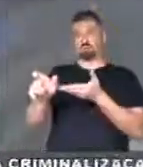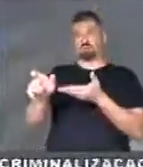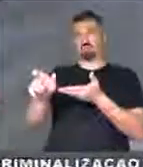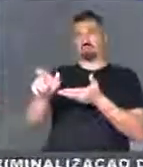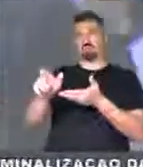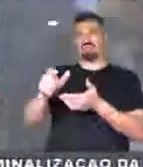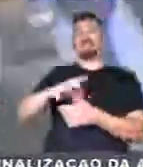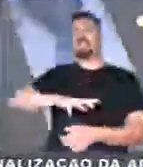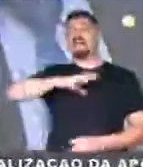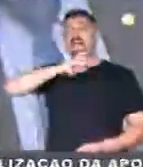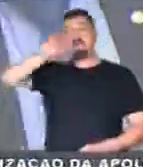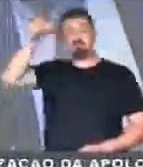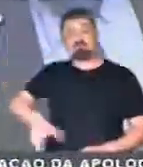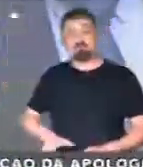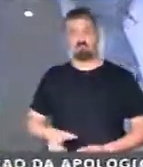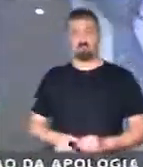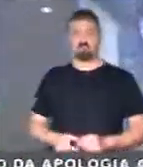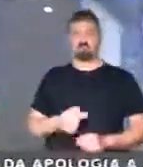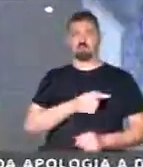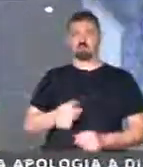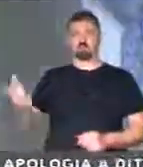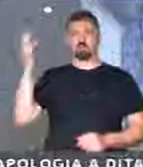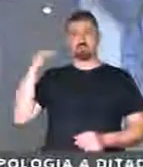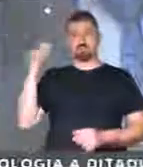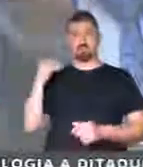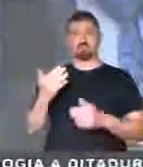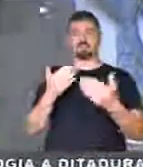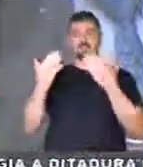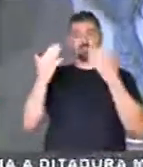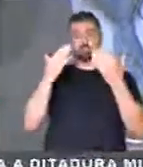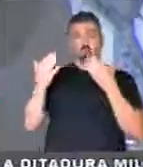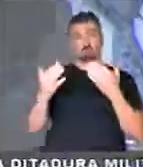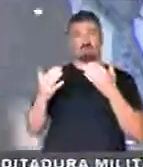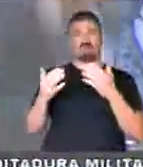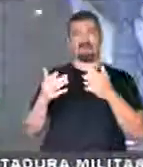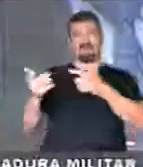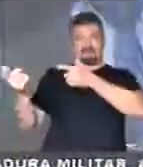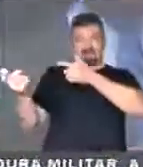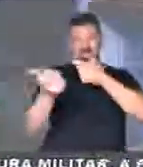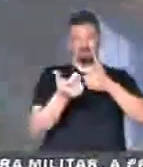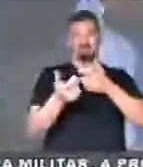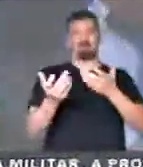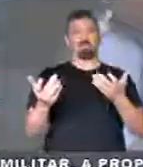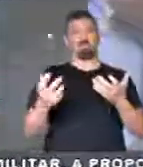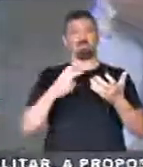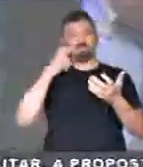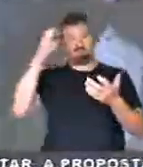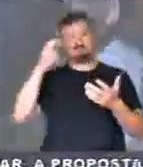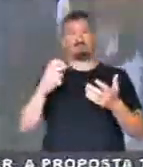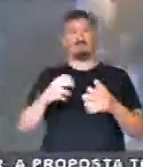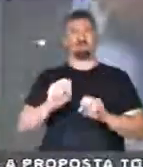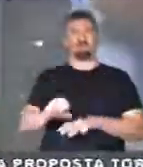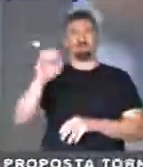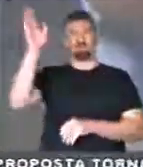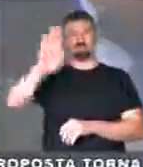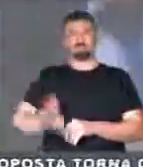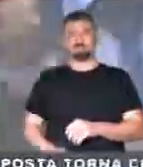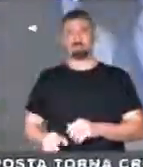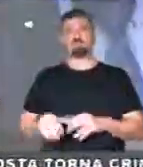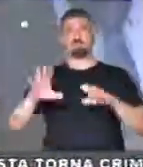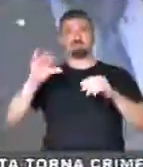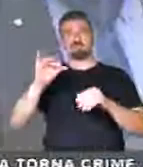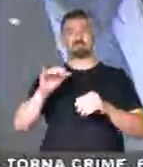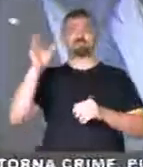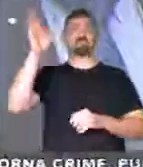animal que comparou semana passada os professores animais a serem caçados em vergonha a educação, os educadores, a